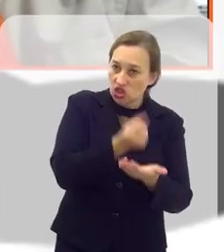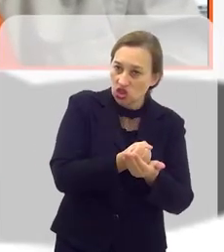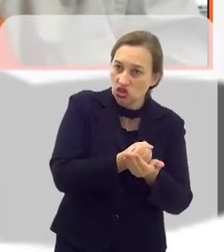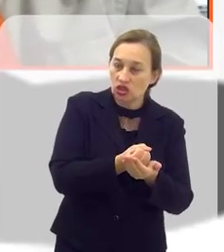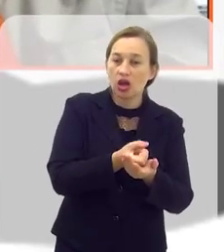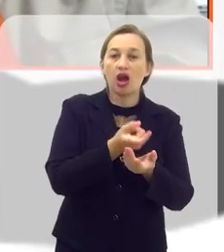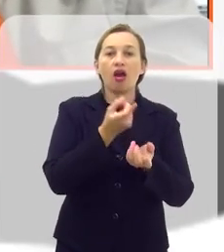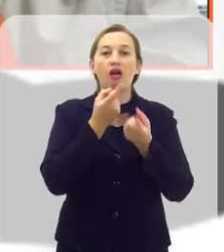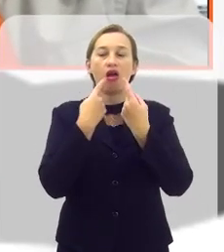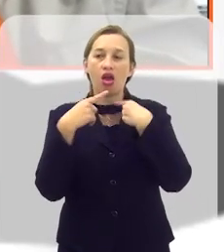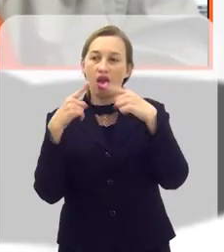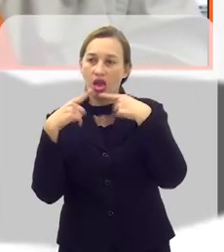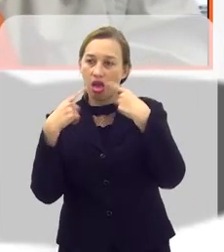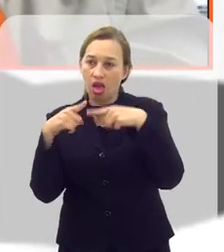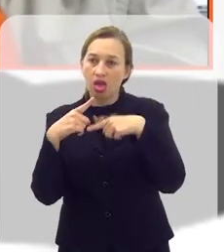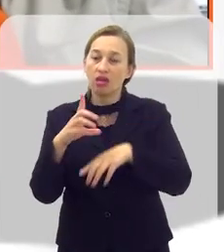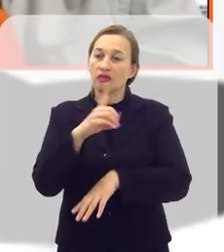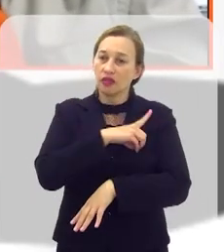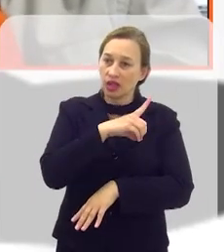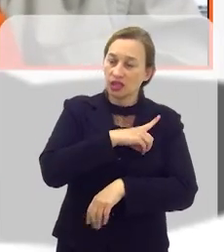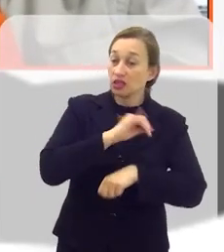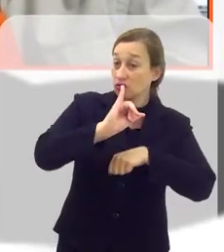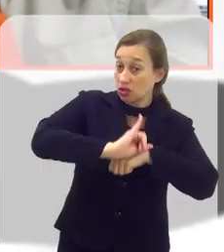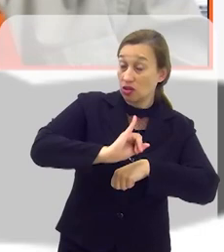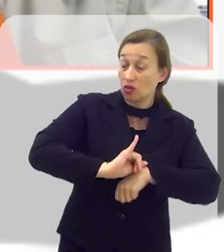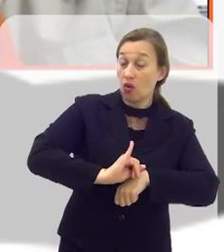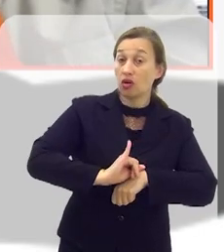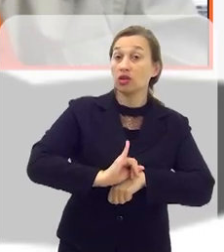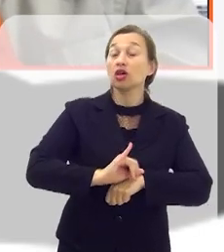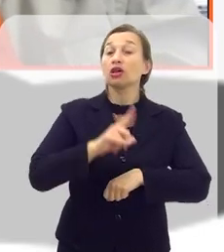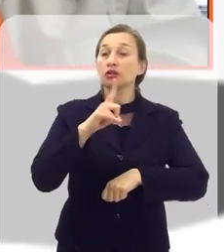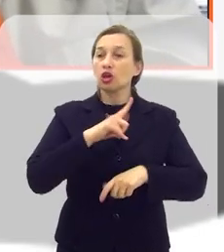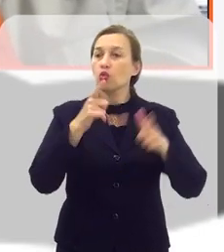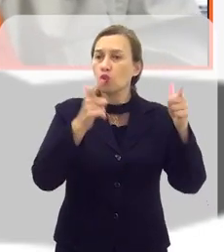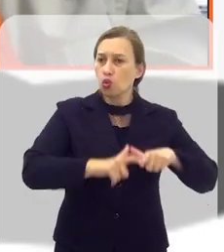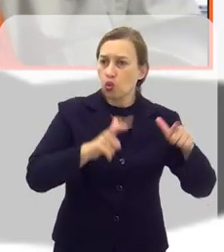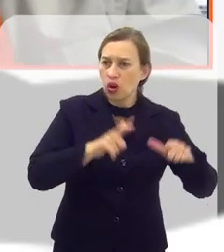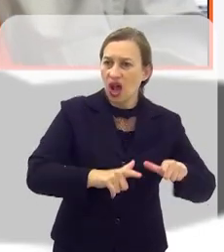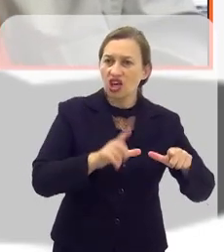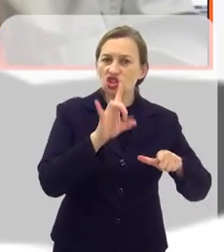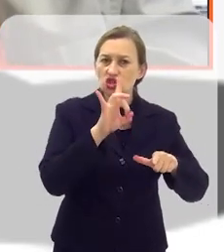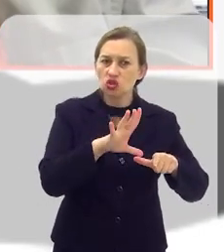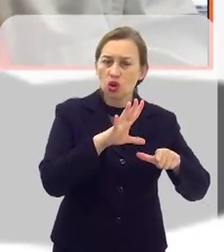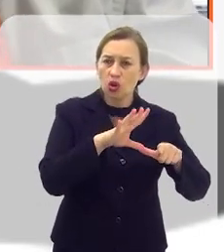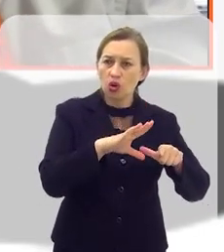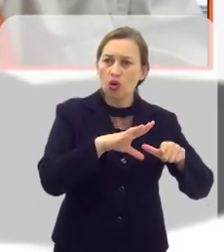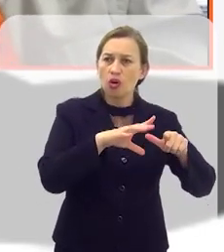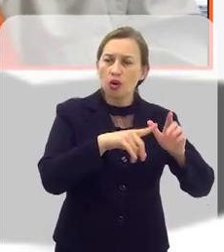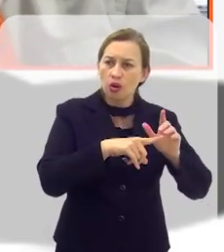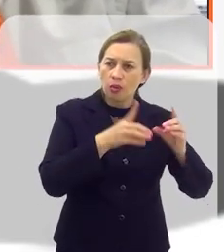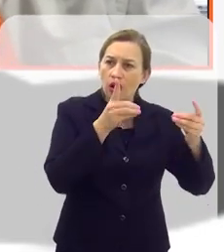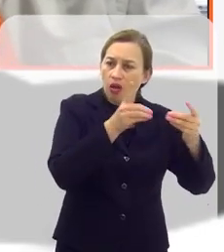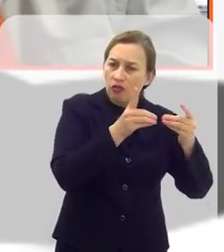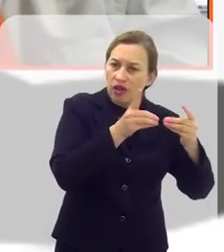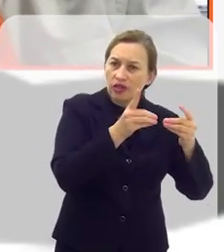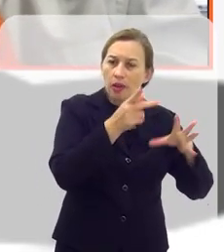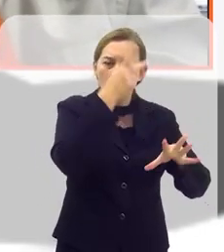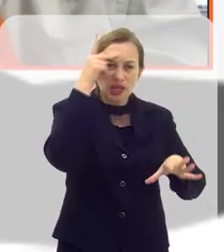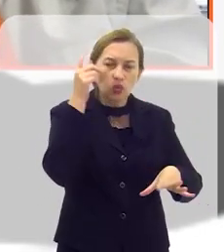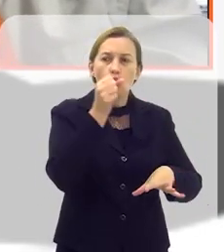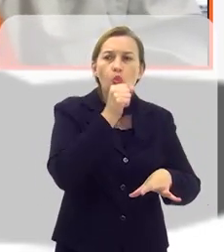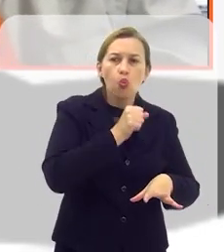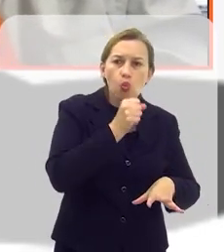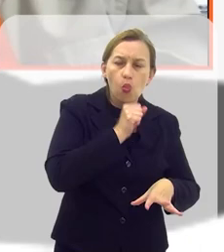registrar suas queixas. Lá na delegacia de volta redonda, inclusive, tem um local só para atender a pessoa idosa